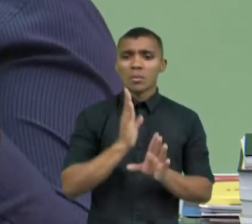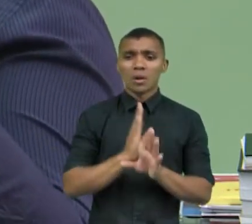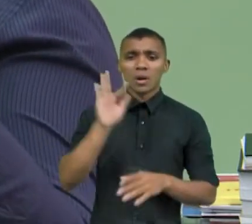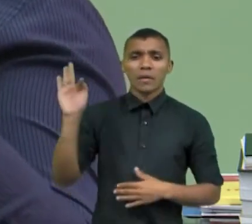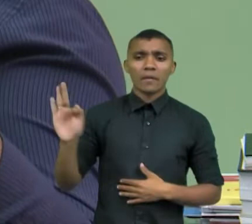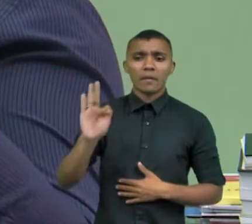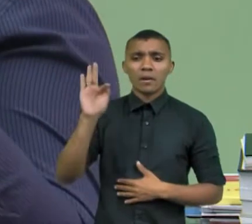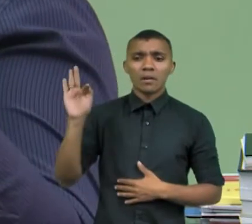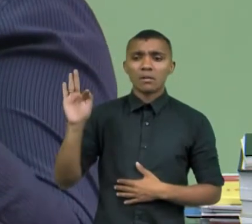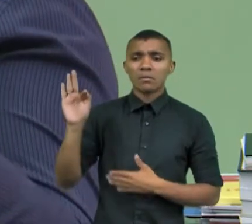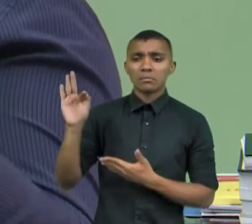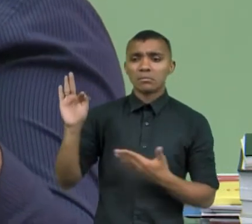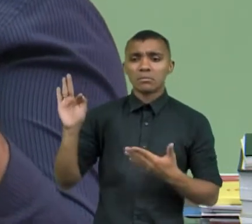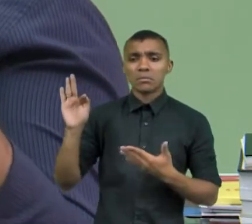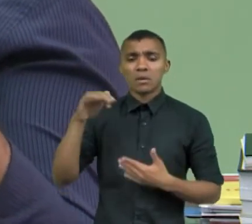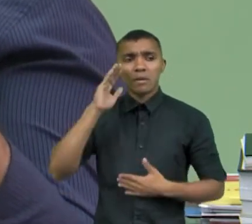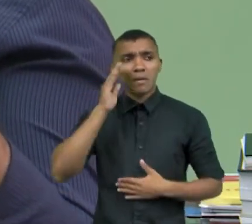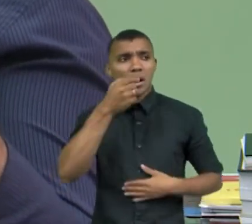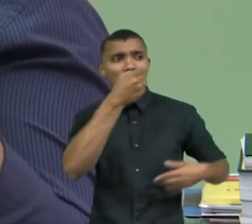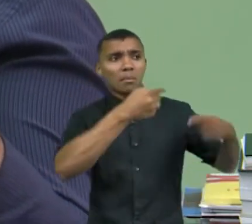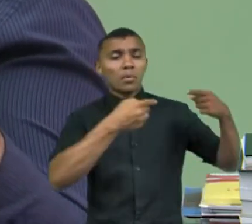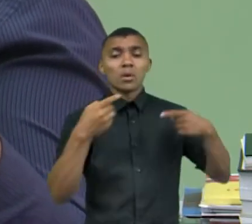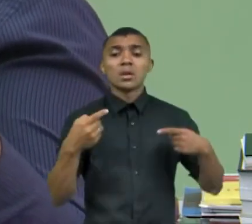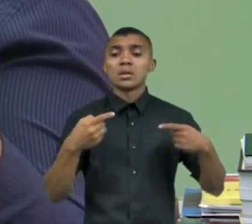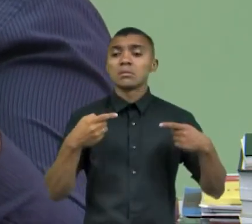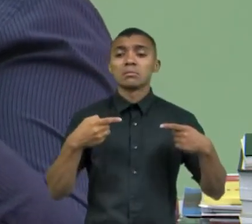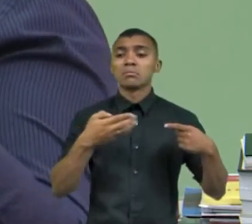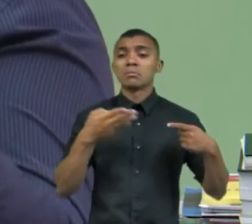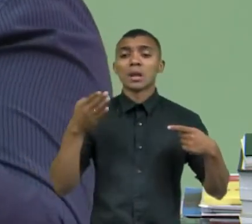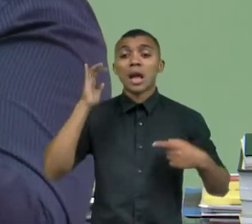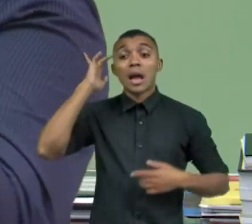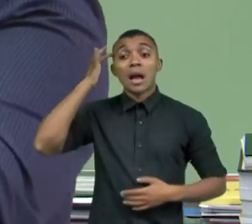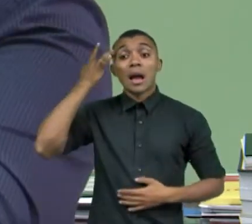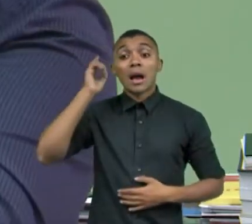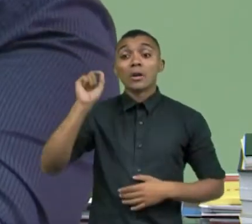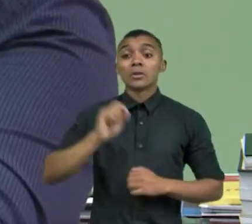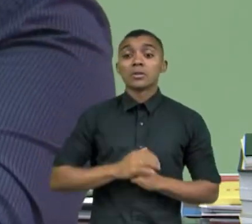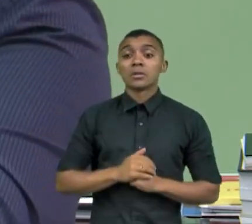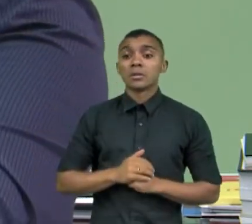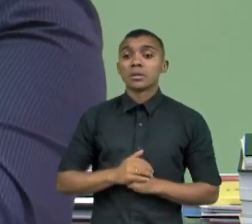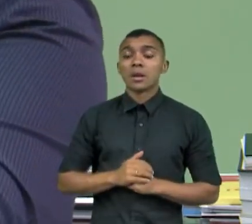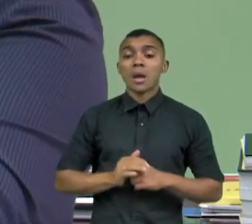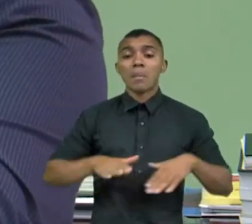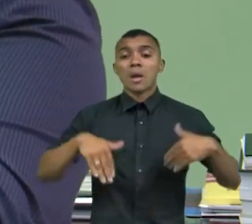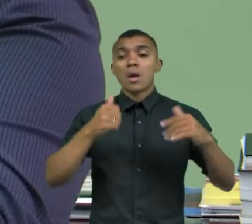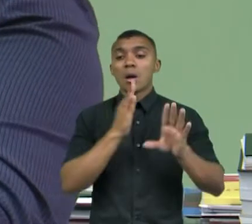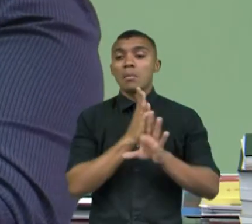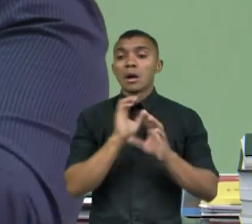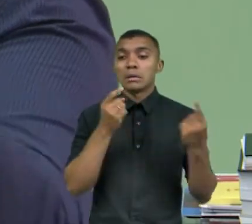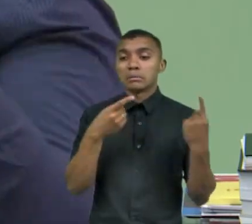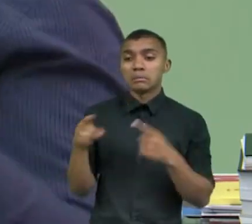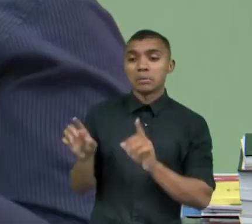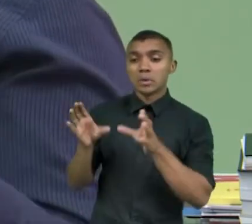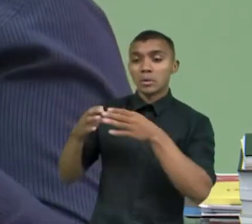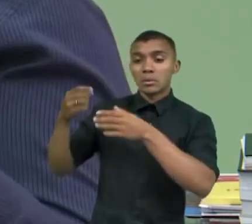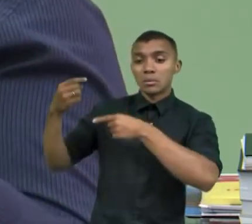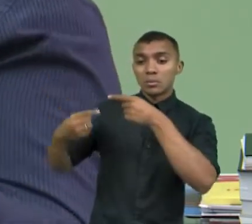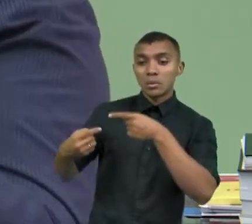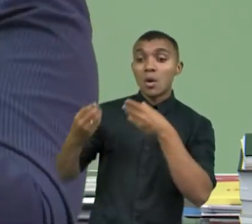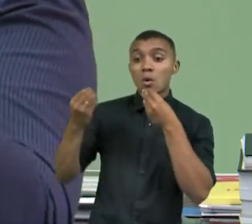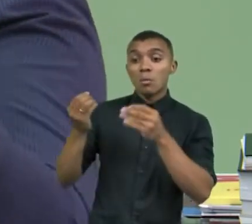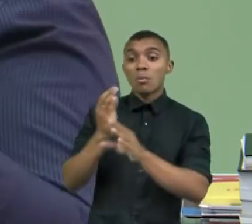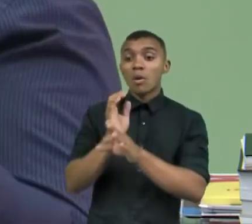visão apolítica despolitizada que acha que a forma melhor que eu tenho de protestar contra esse sistema político é o acúmulo,